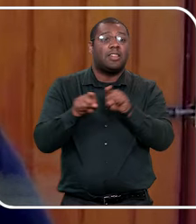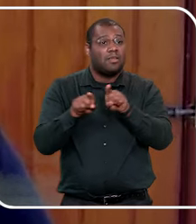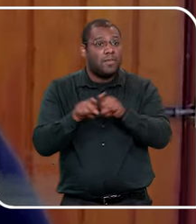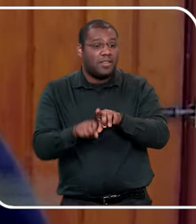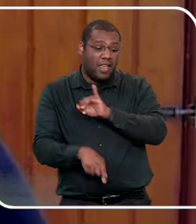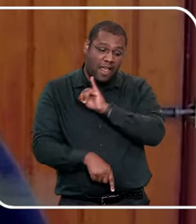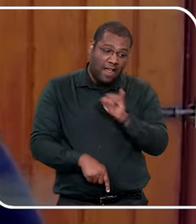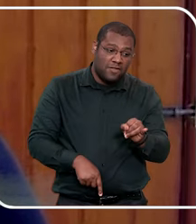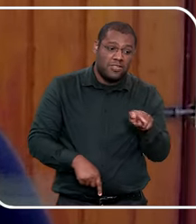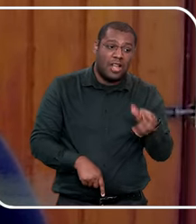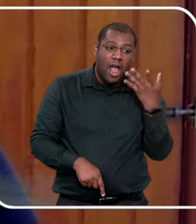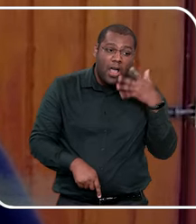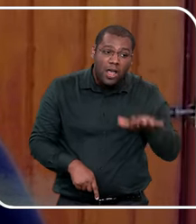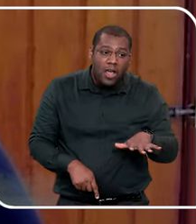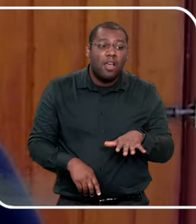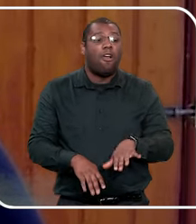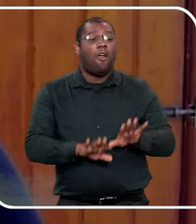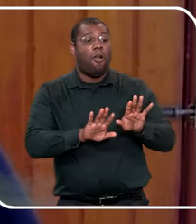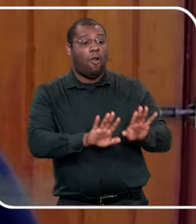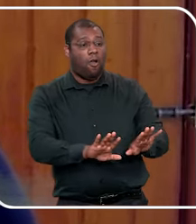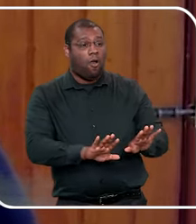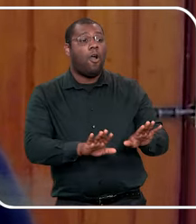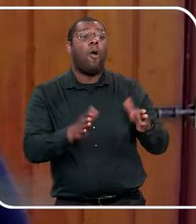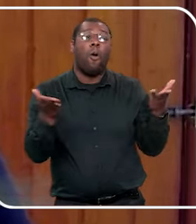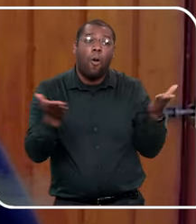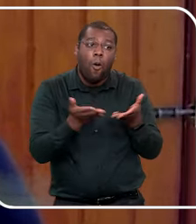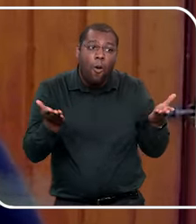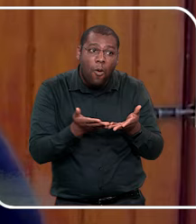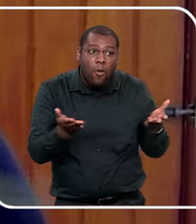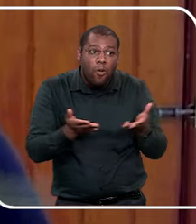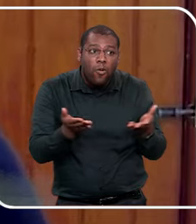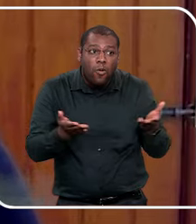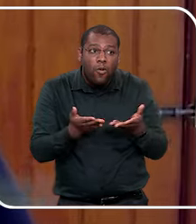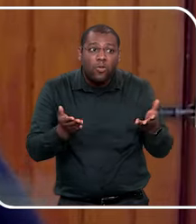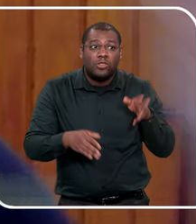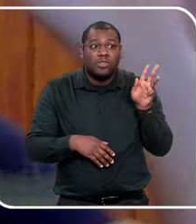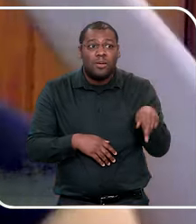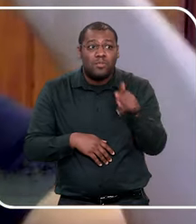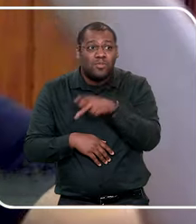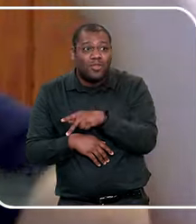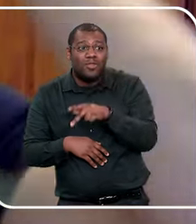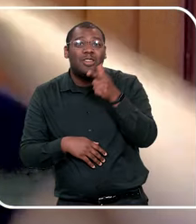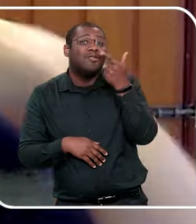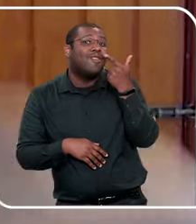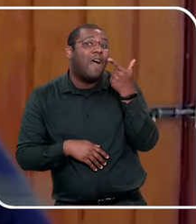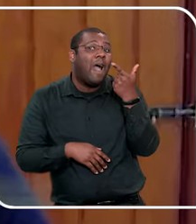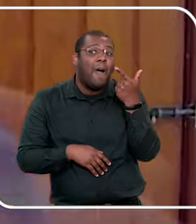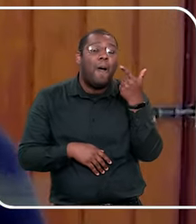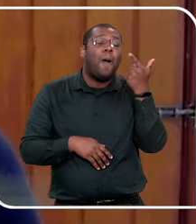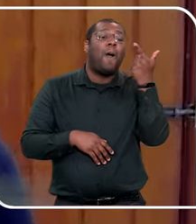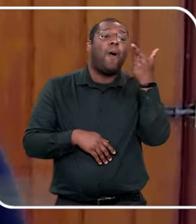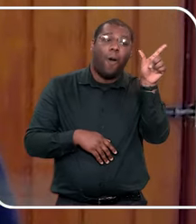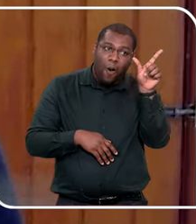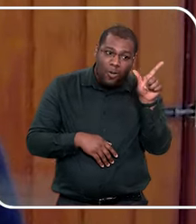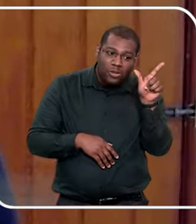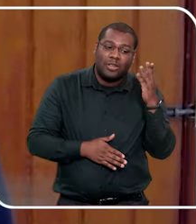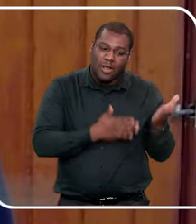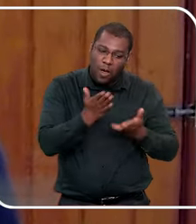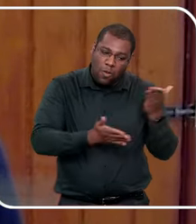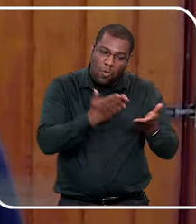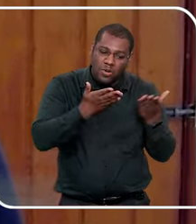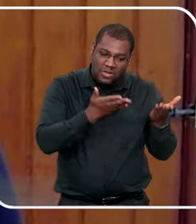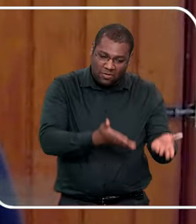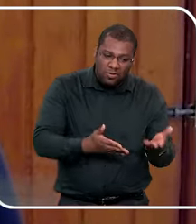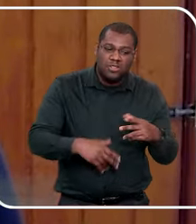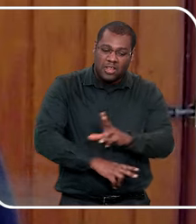rotina do banho, hoje, é a tia Érica, só estou falando, não das meninas, que era da comissão, né, era a tia Érica, e